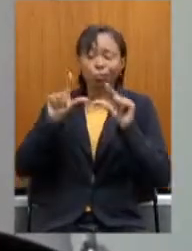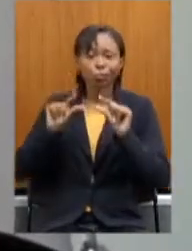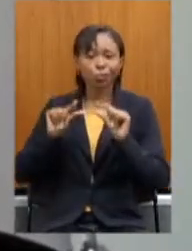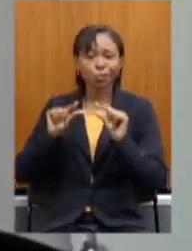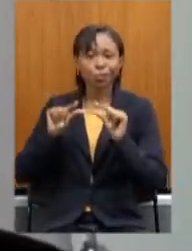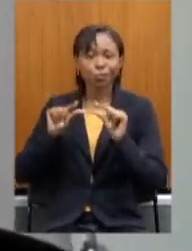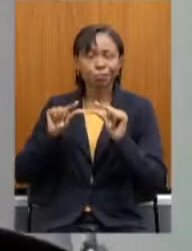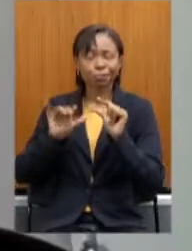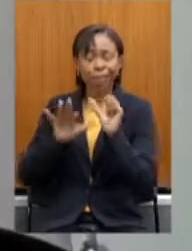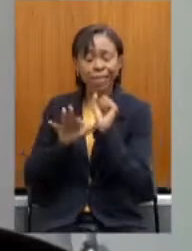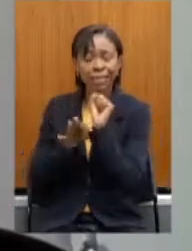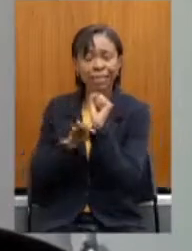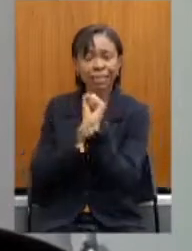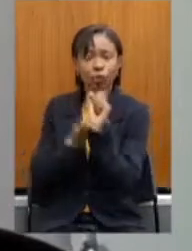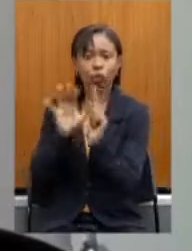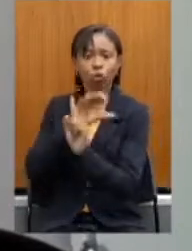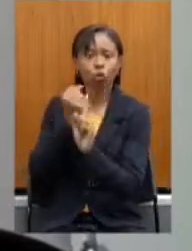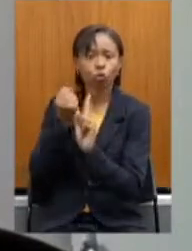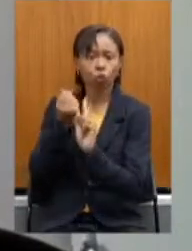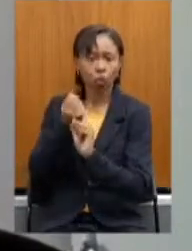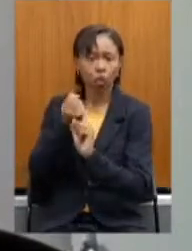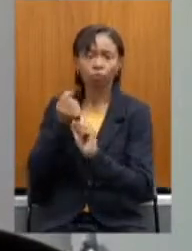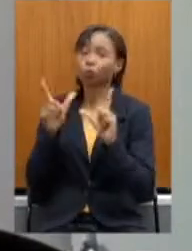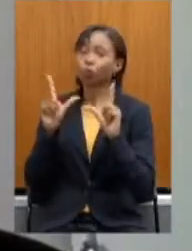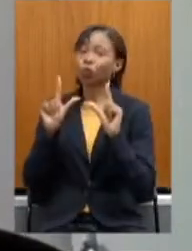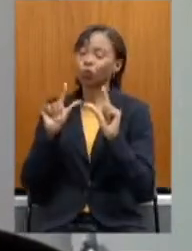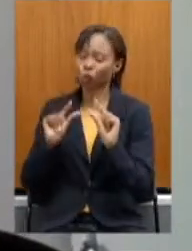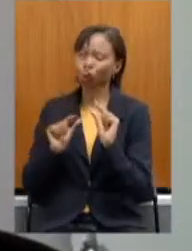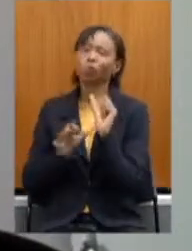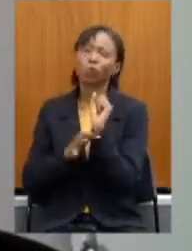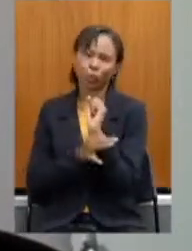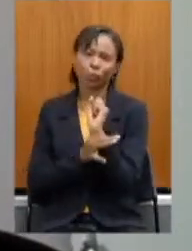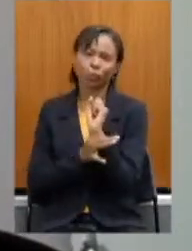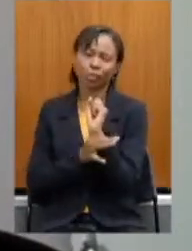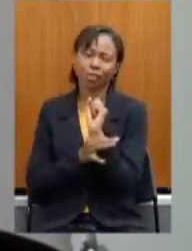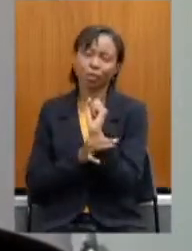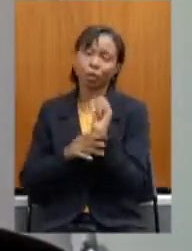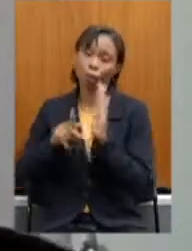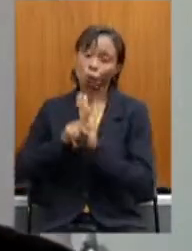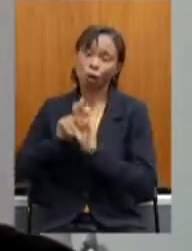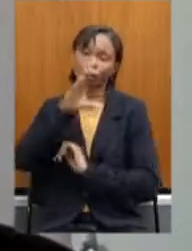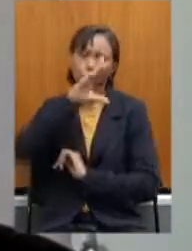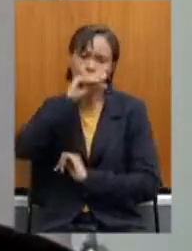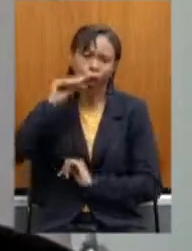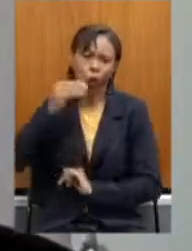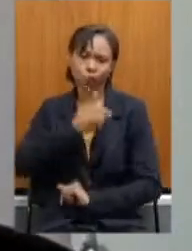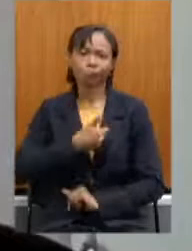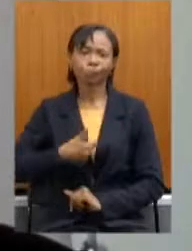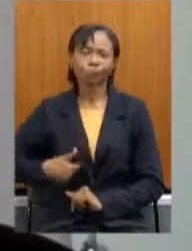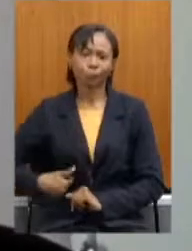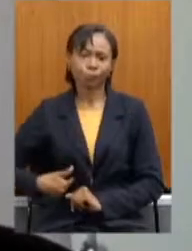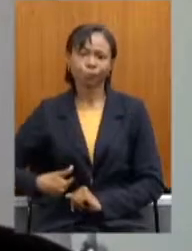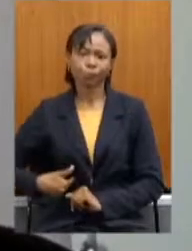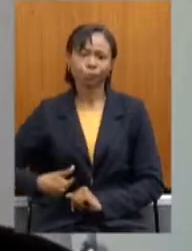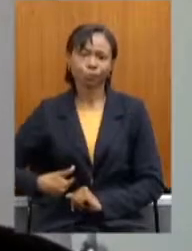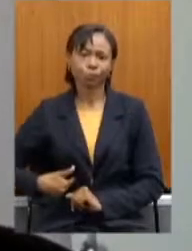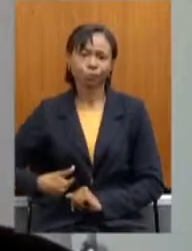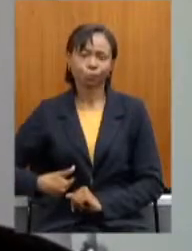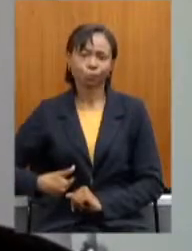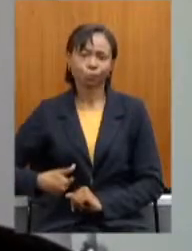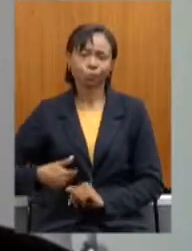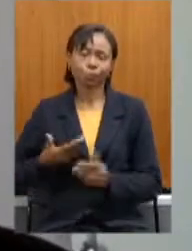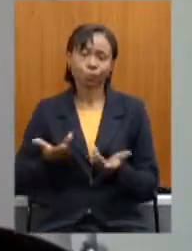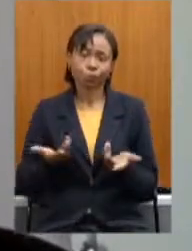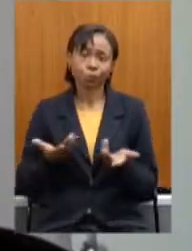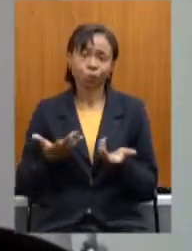dos serviços, dos servidores públicos, portanto, de uma